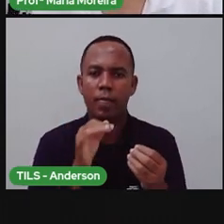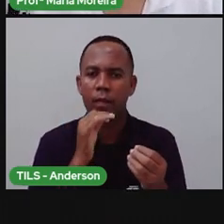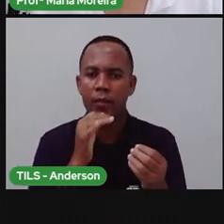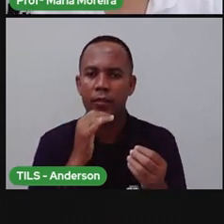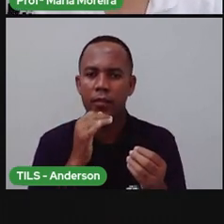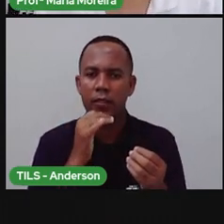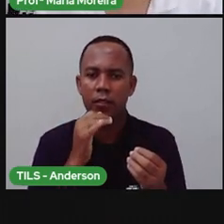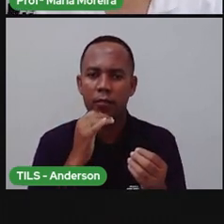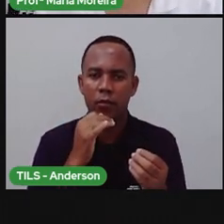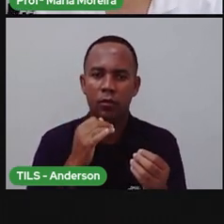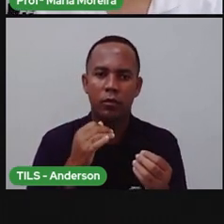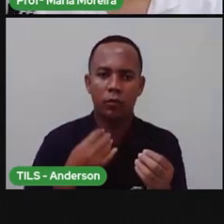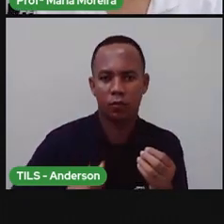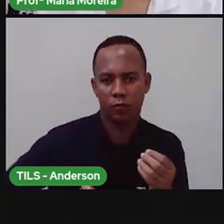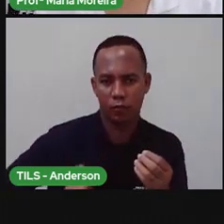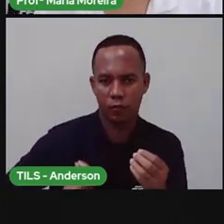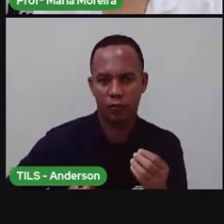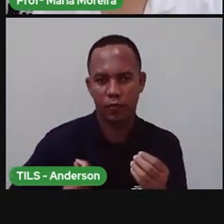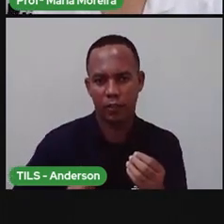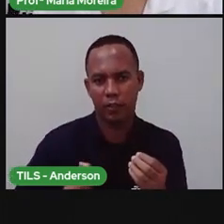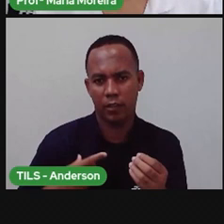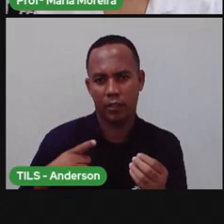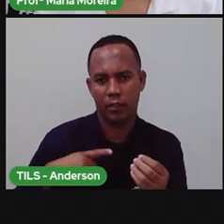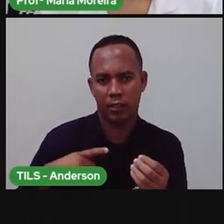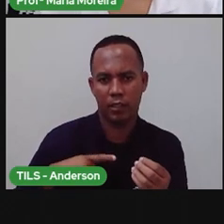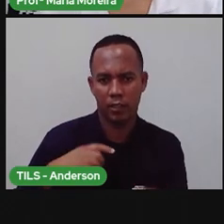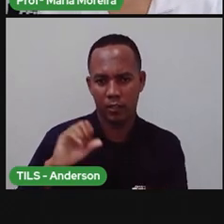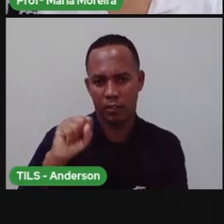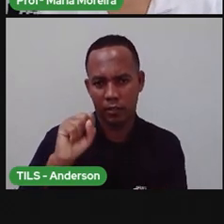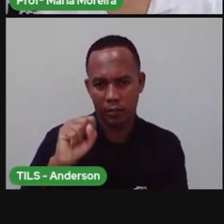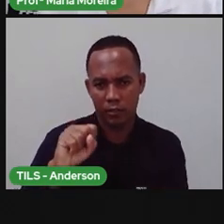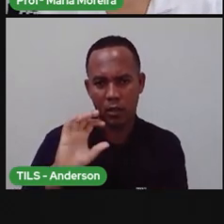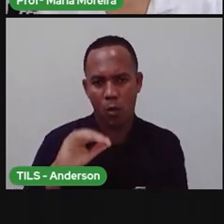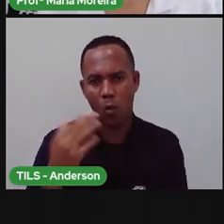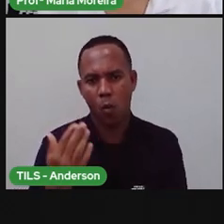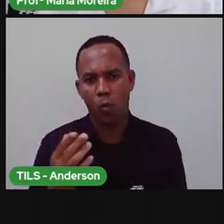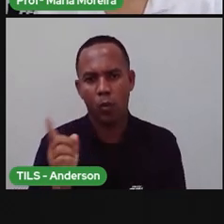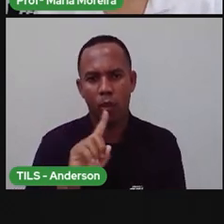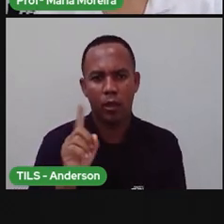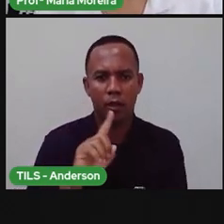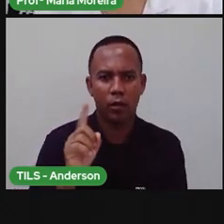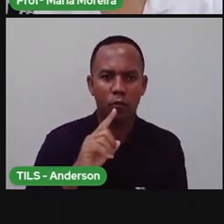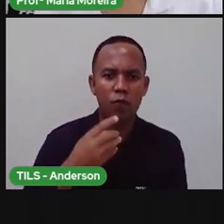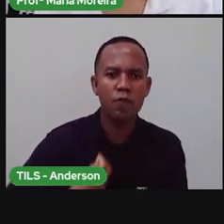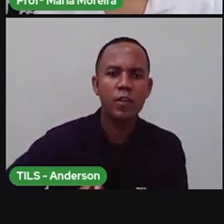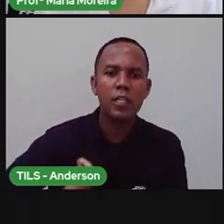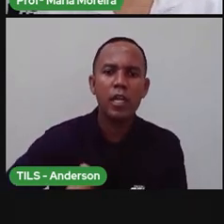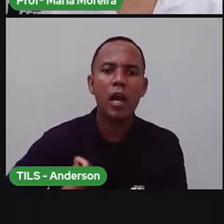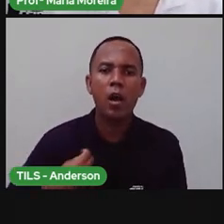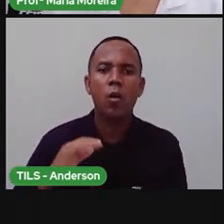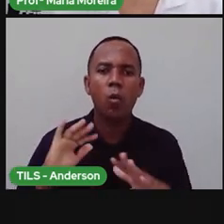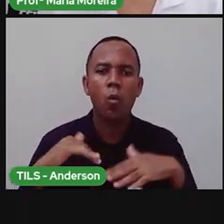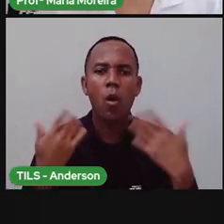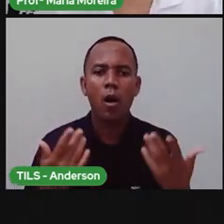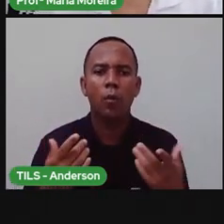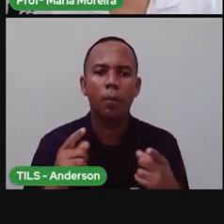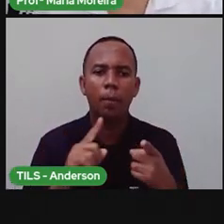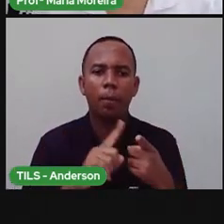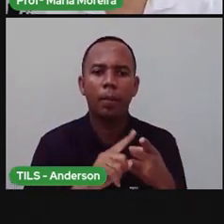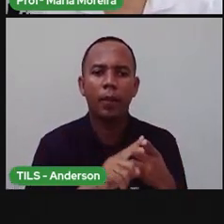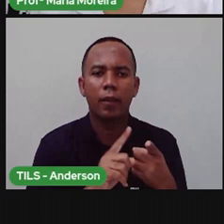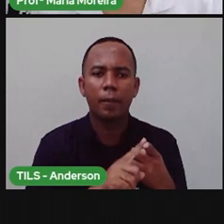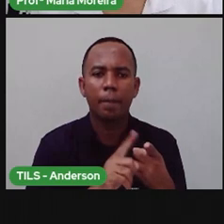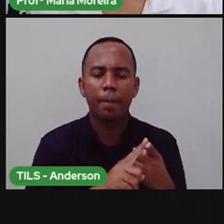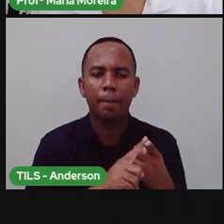Aqueles que nascem e crescem, né? Que reproduzem e morrem. Que são o quê? Os seres vivos. O primeiro aí tem uma